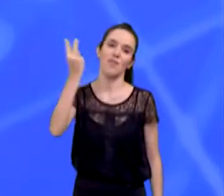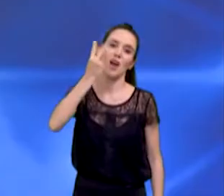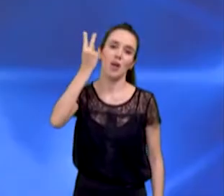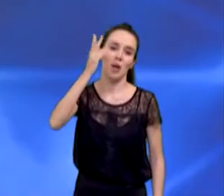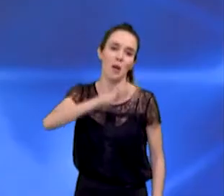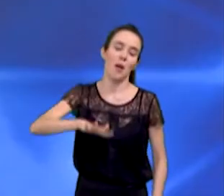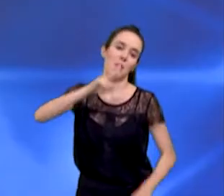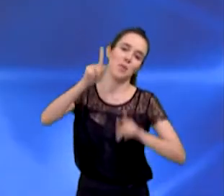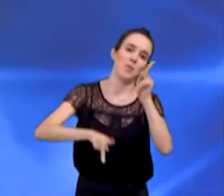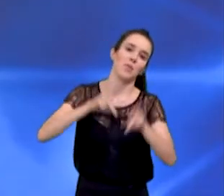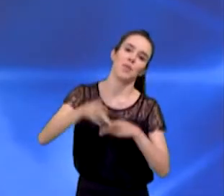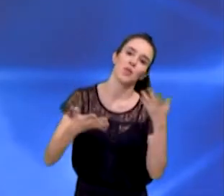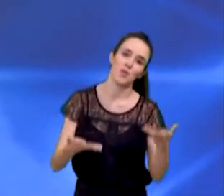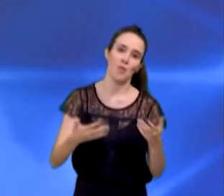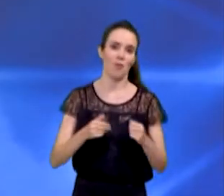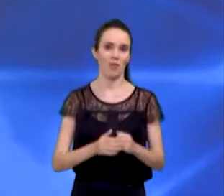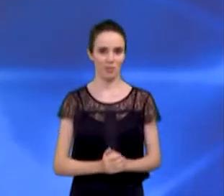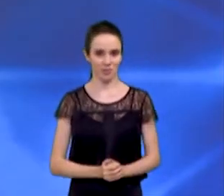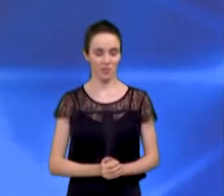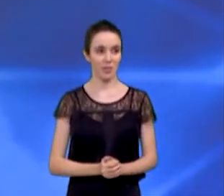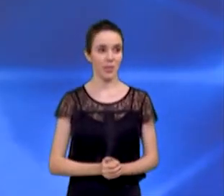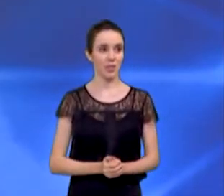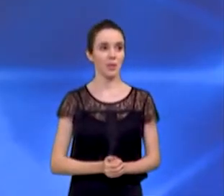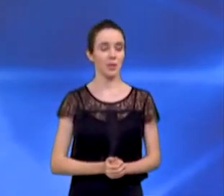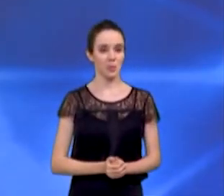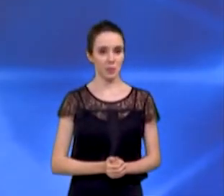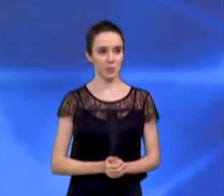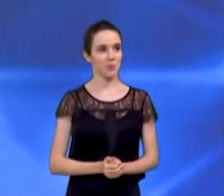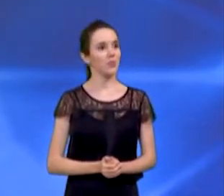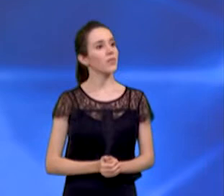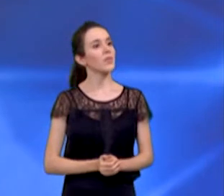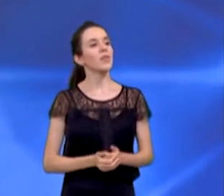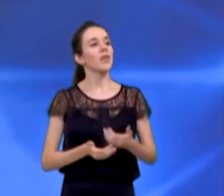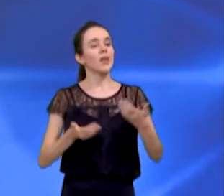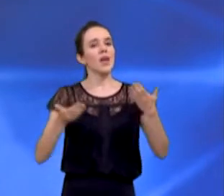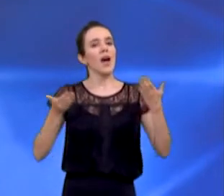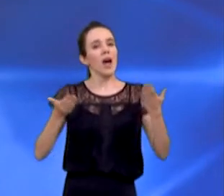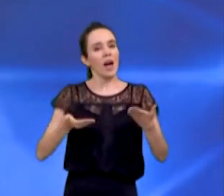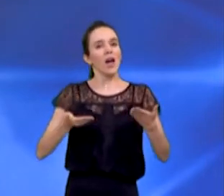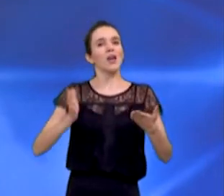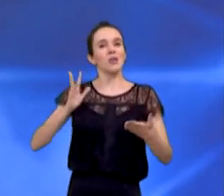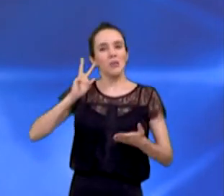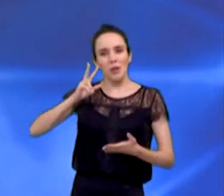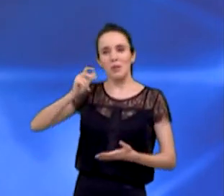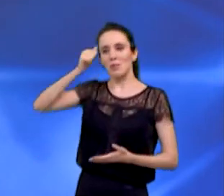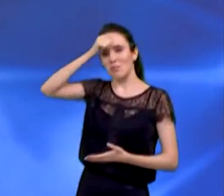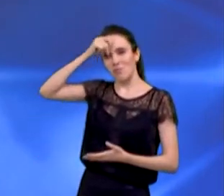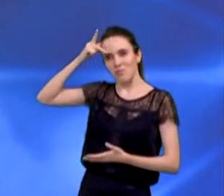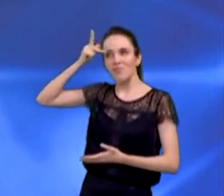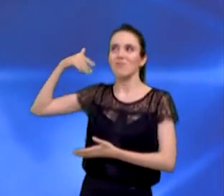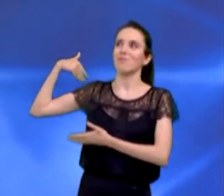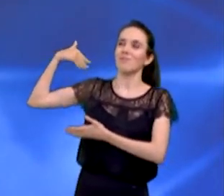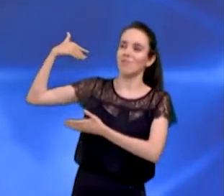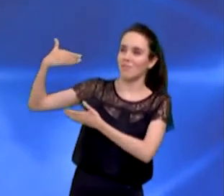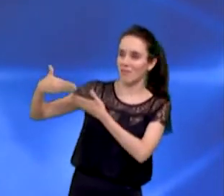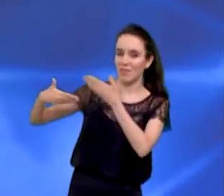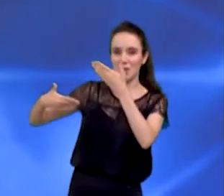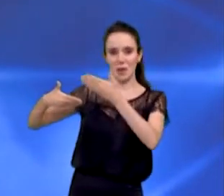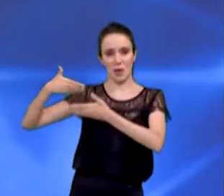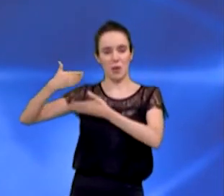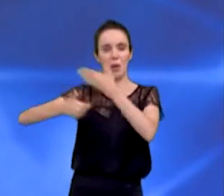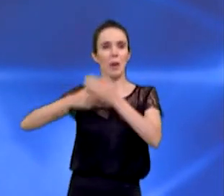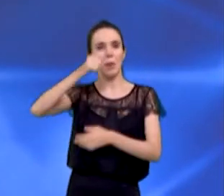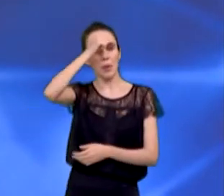esgotado. O candidato, a réplica do candidato, o João Bosco? Nos governos que já passaram pela prefeitura, normalmente quando o prefeito vai